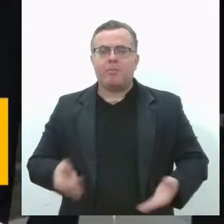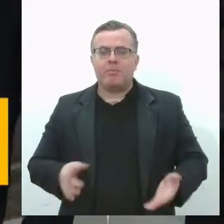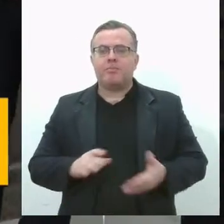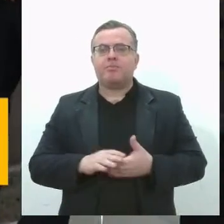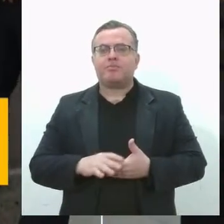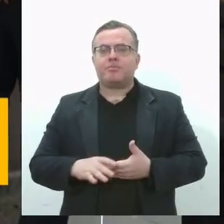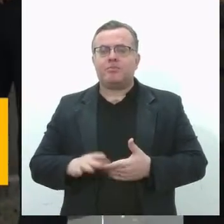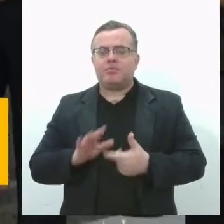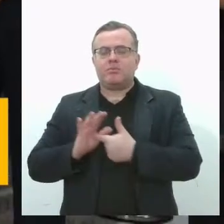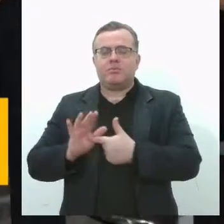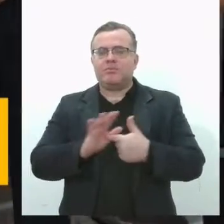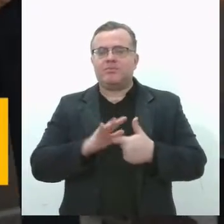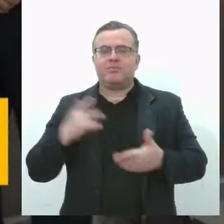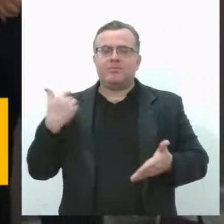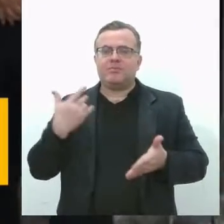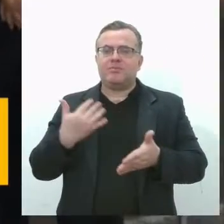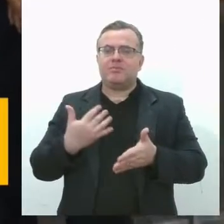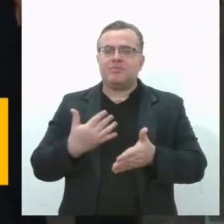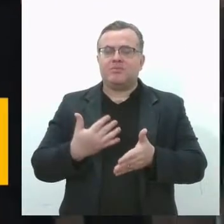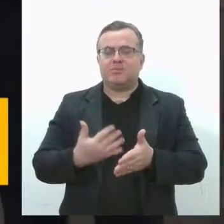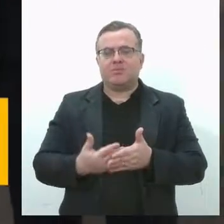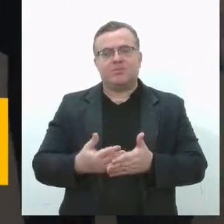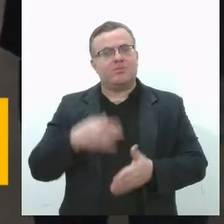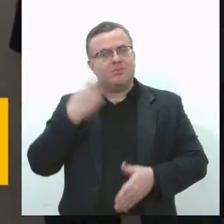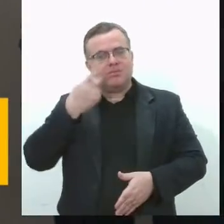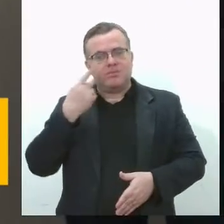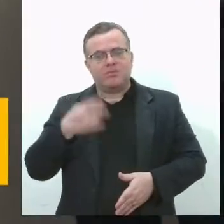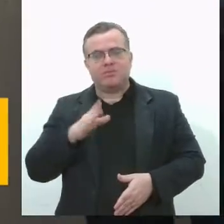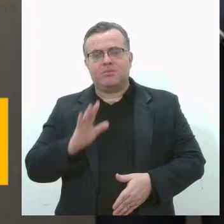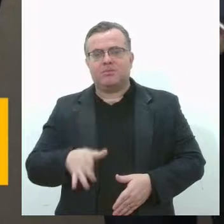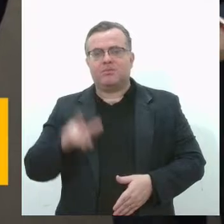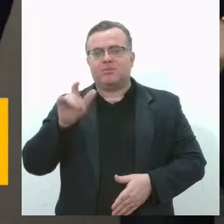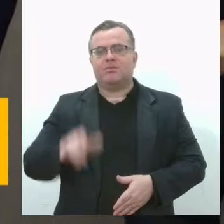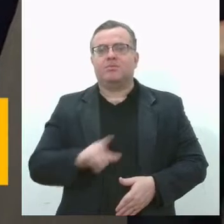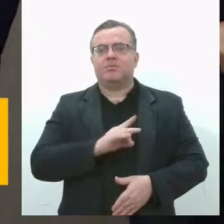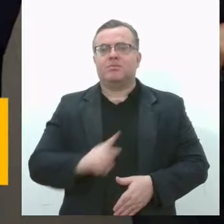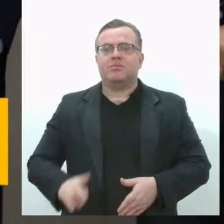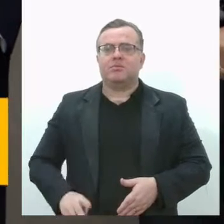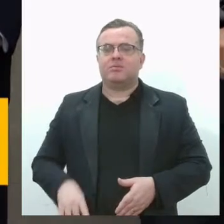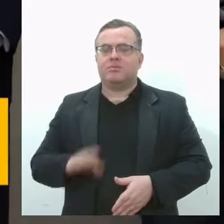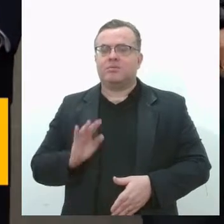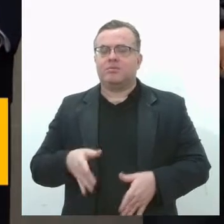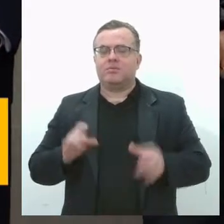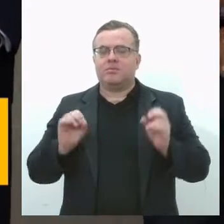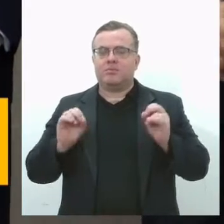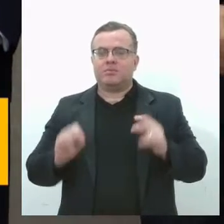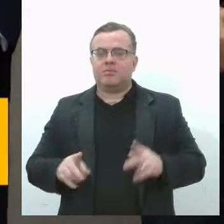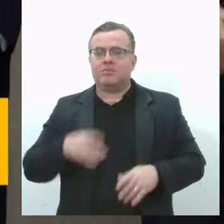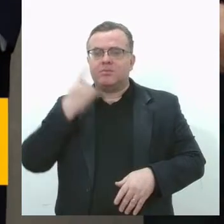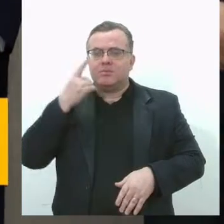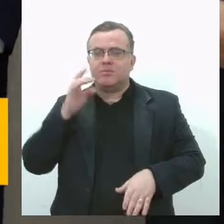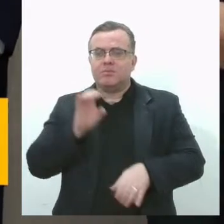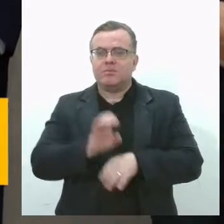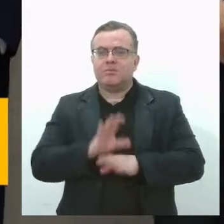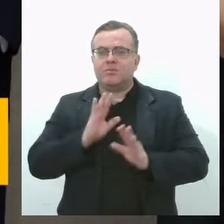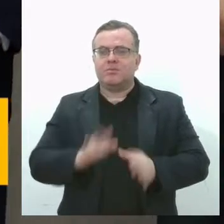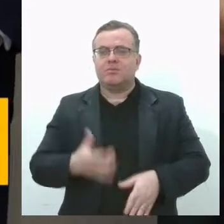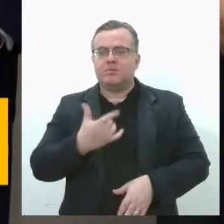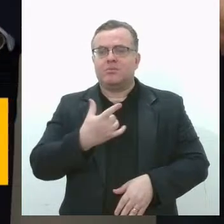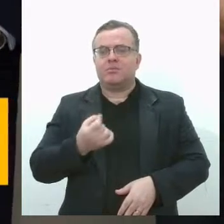política, Robson Viana já foi vereador por Aracaju e eleito deputado estadual em 2014,